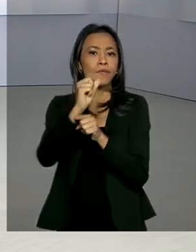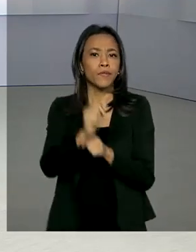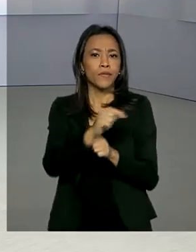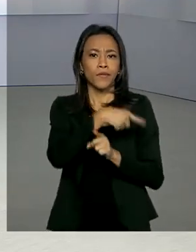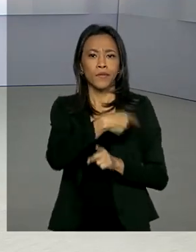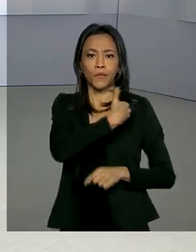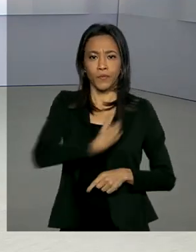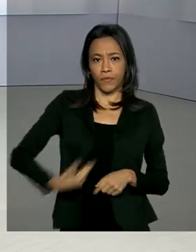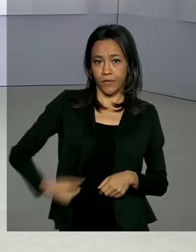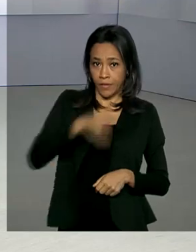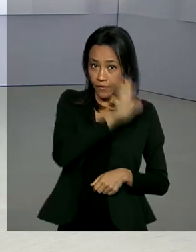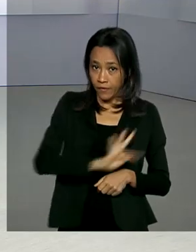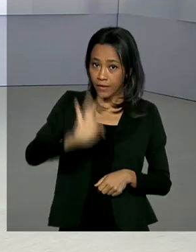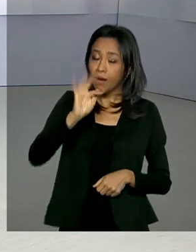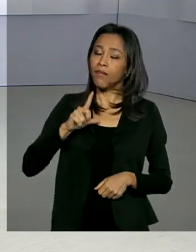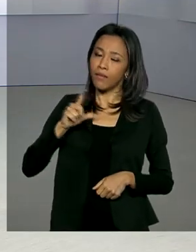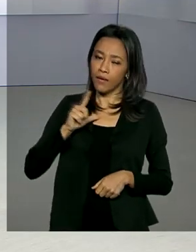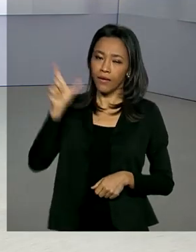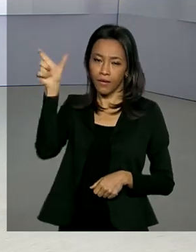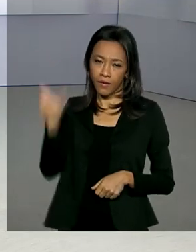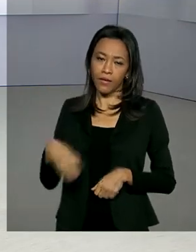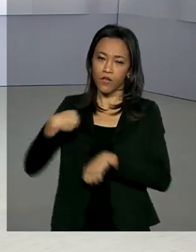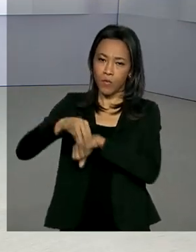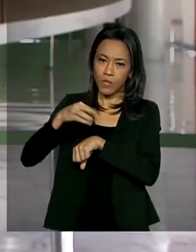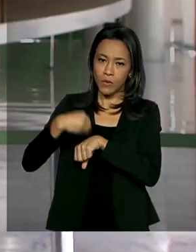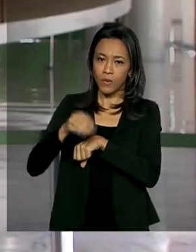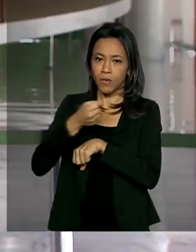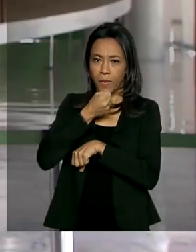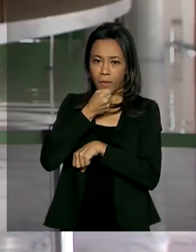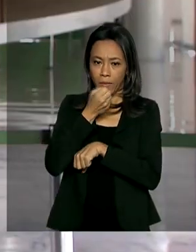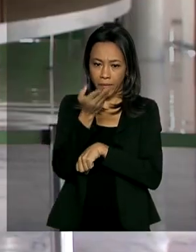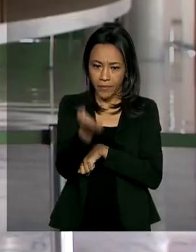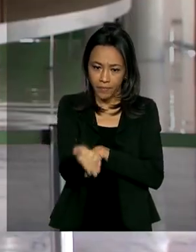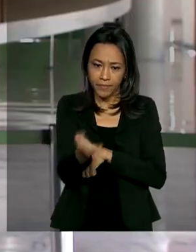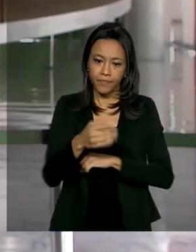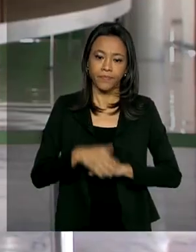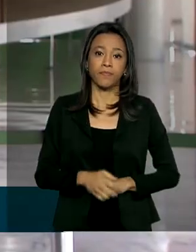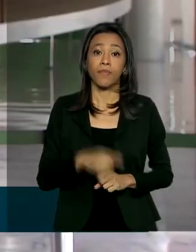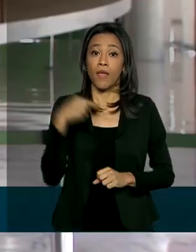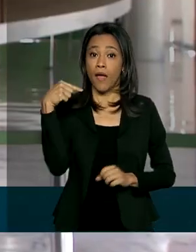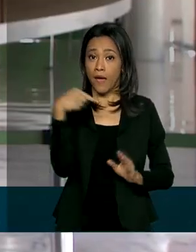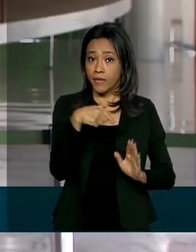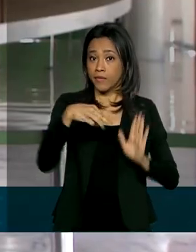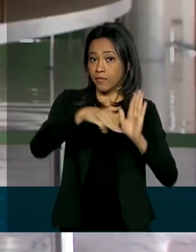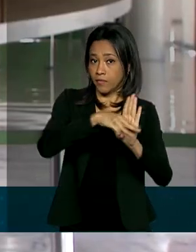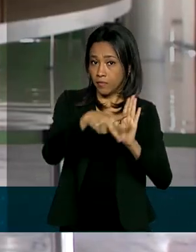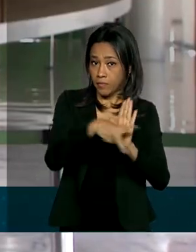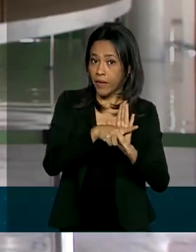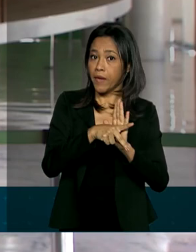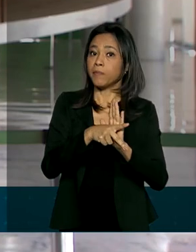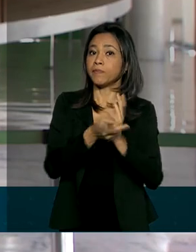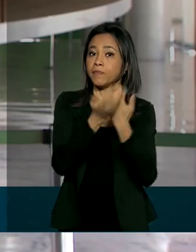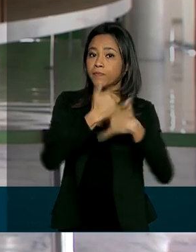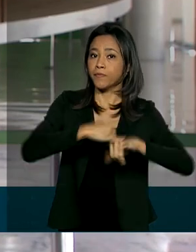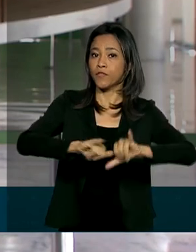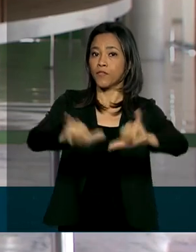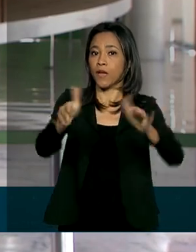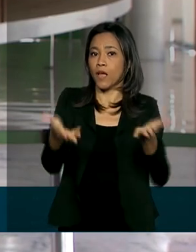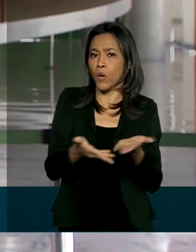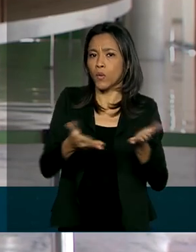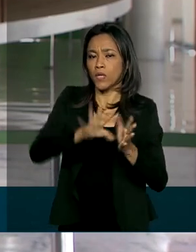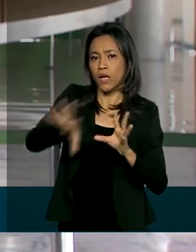federal. Selma Dias tem as informações. Essa medida provisória publicada hoje acrescenta 20